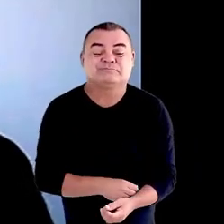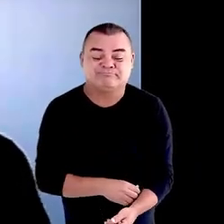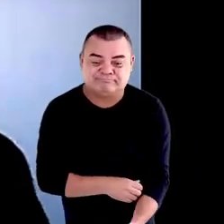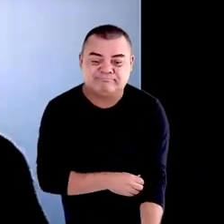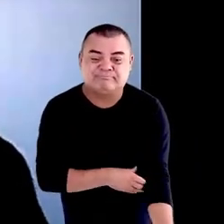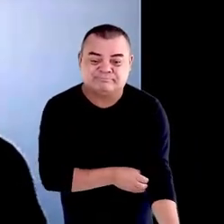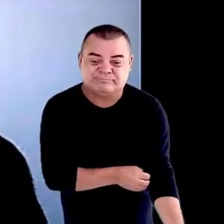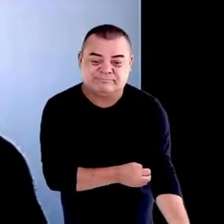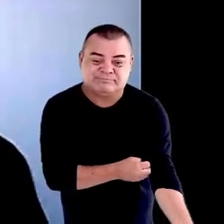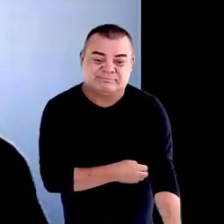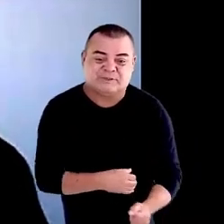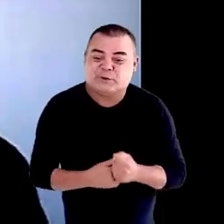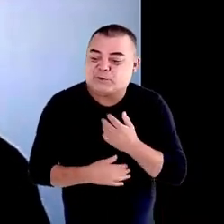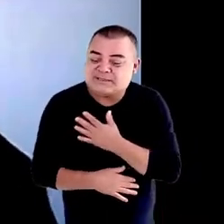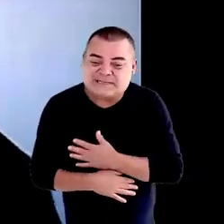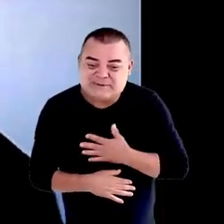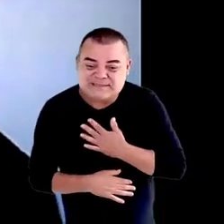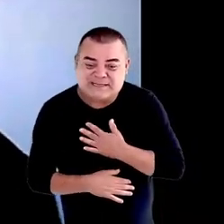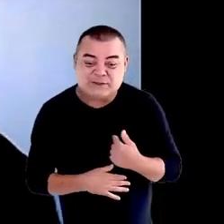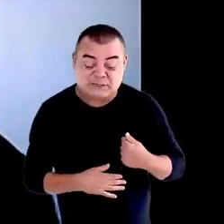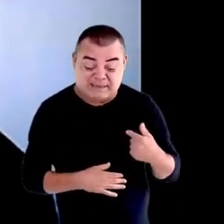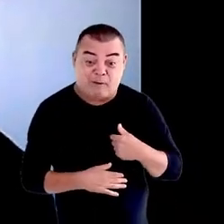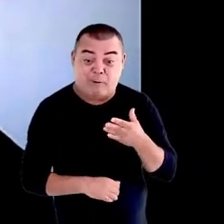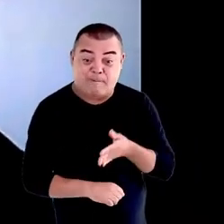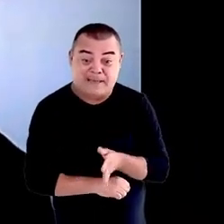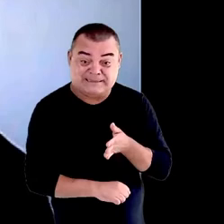Com muita satisfação que eu participo